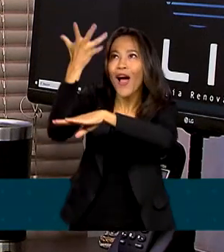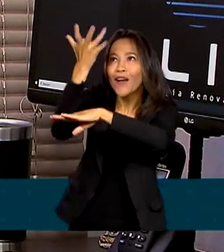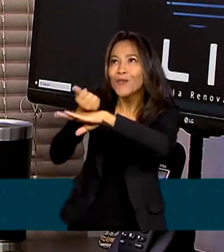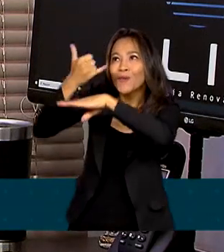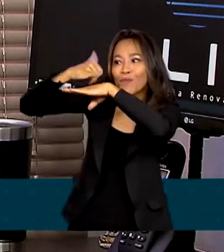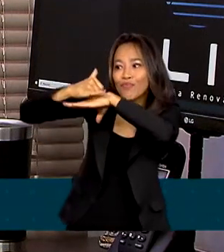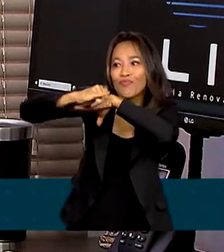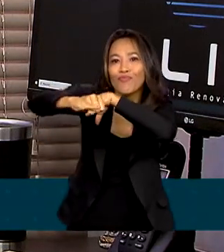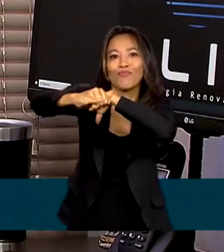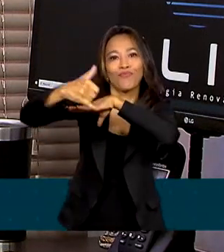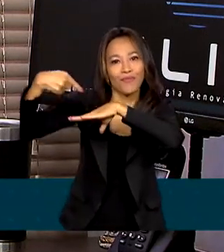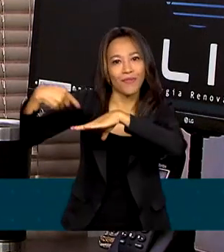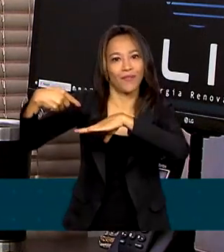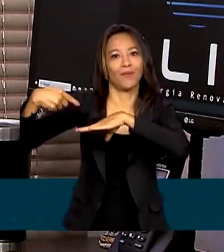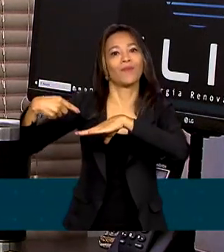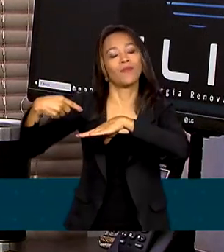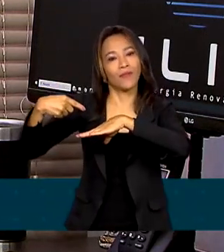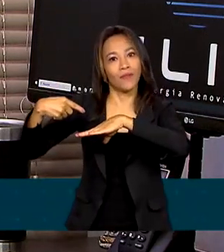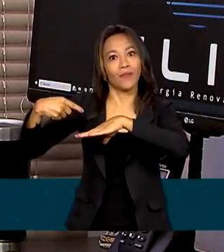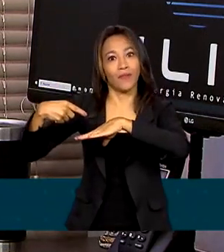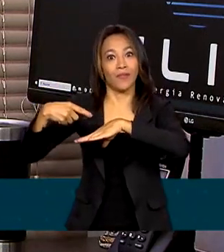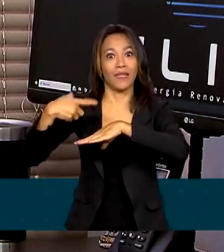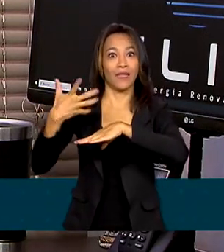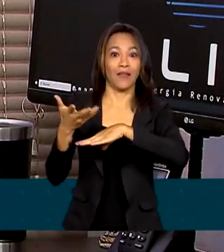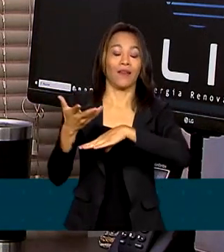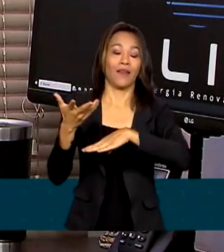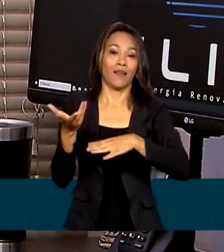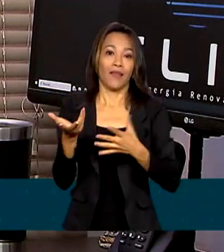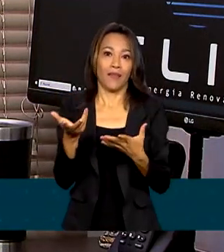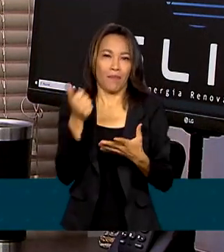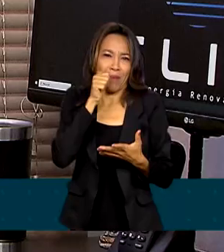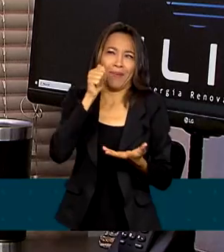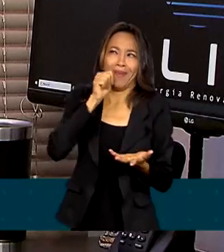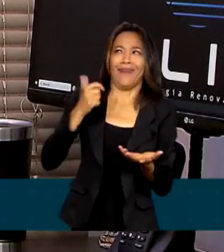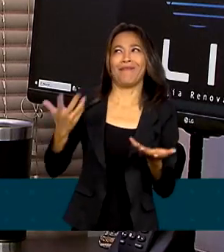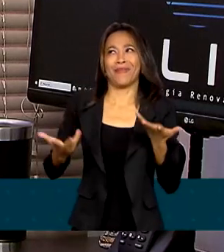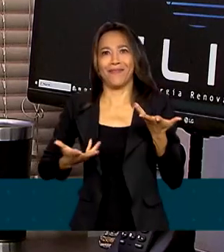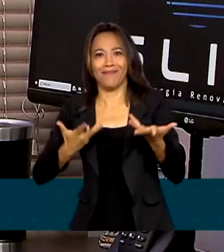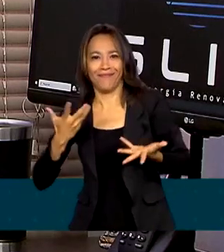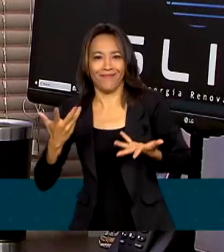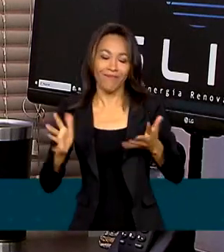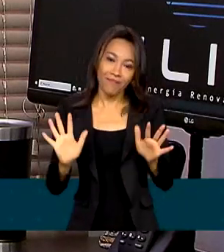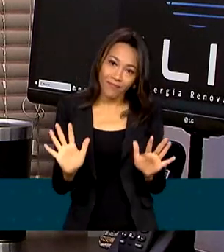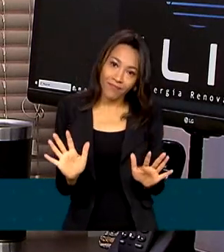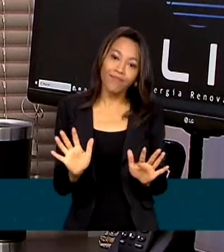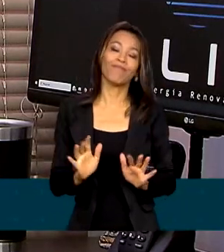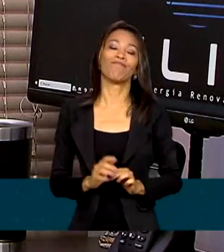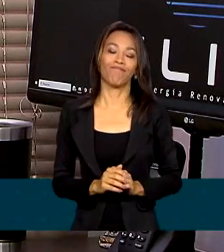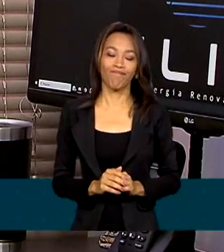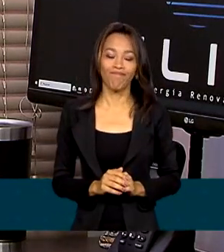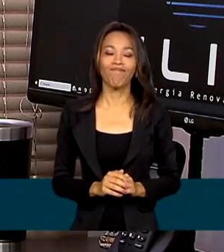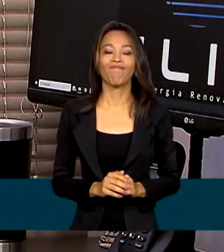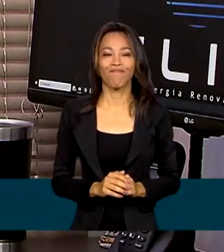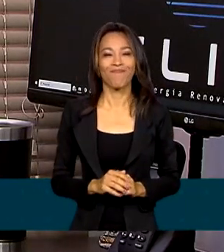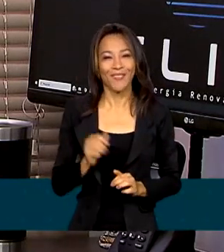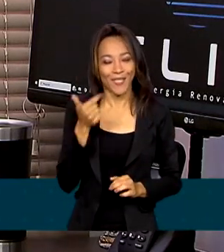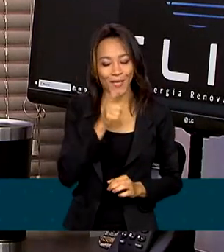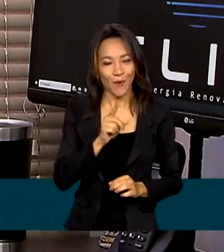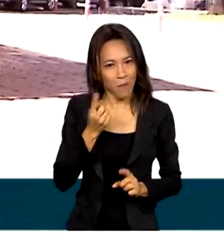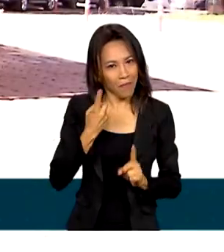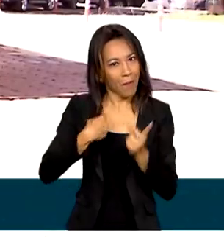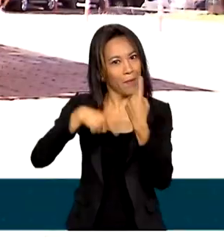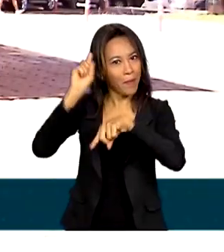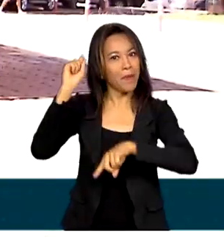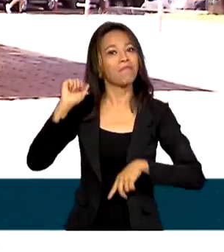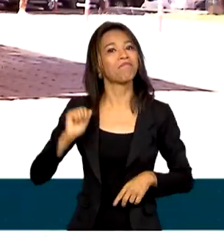um ramo, assim, meio inesperado para a mulher, né? Mas que deu certo, que está dando